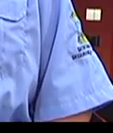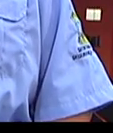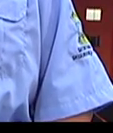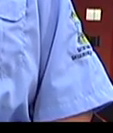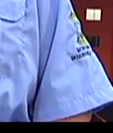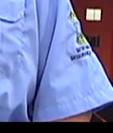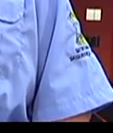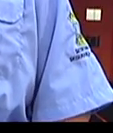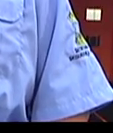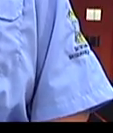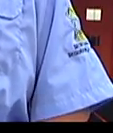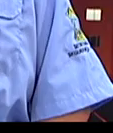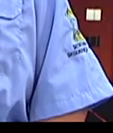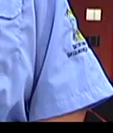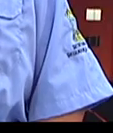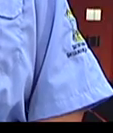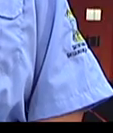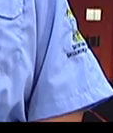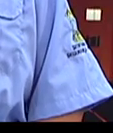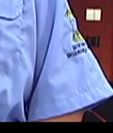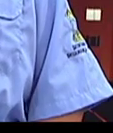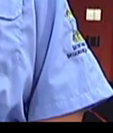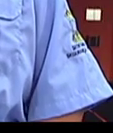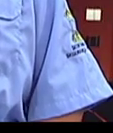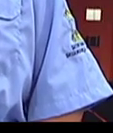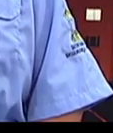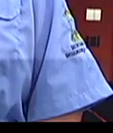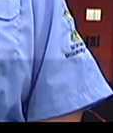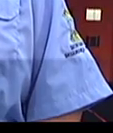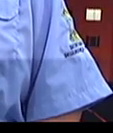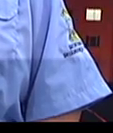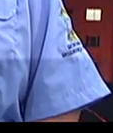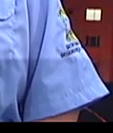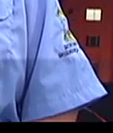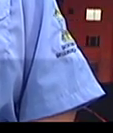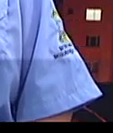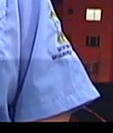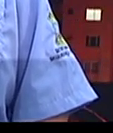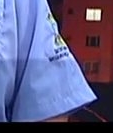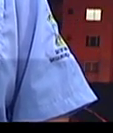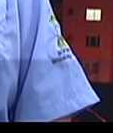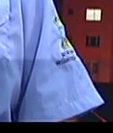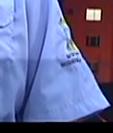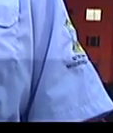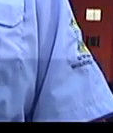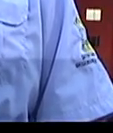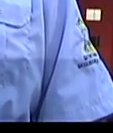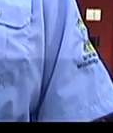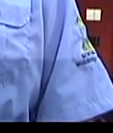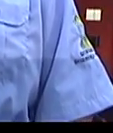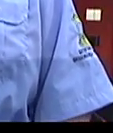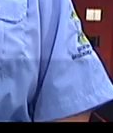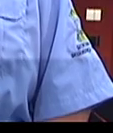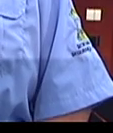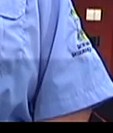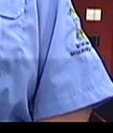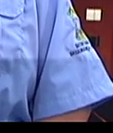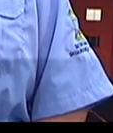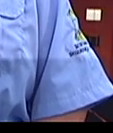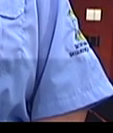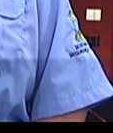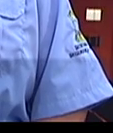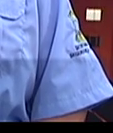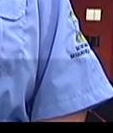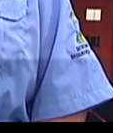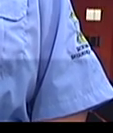índice de álcool no aparelho, ele vai ser liberado. Se aparecer no aparelho um índice de até 0,33 miligramas, ele